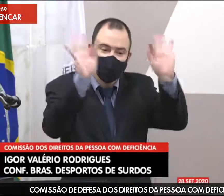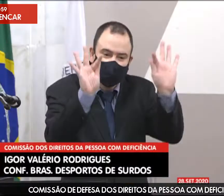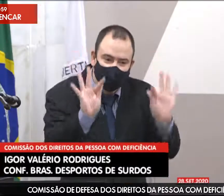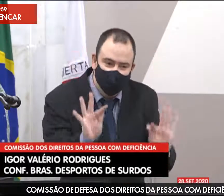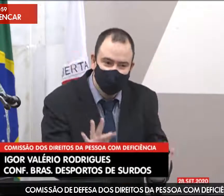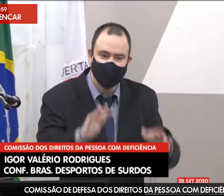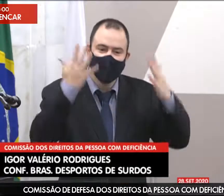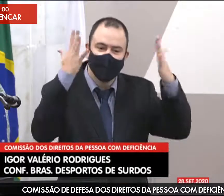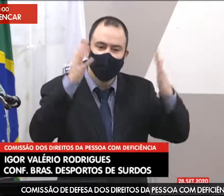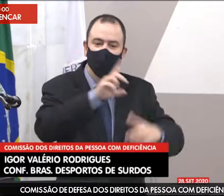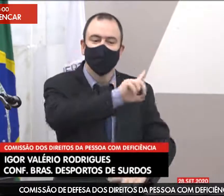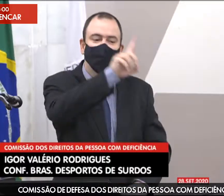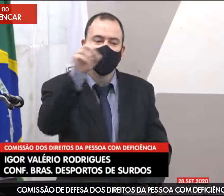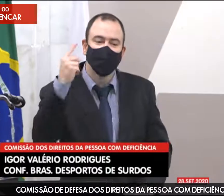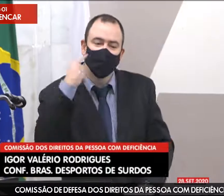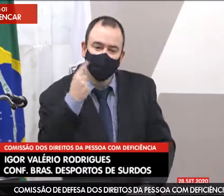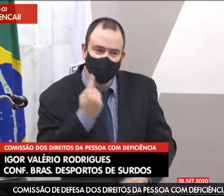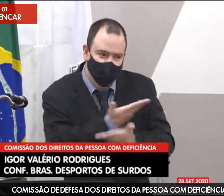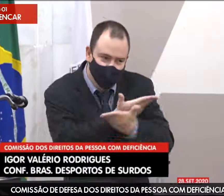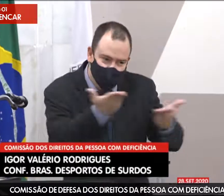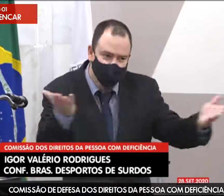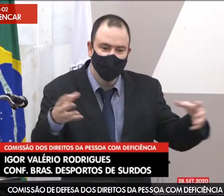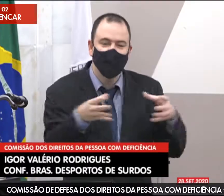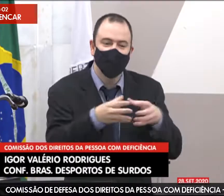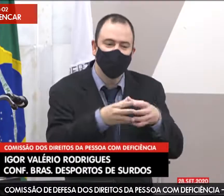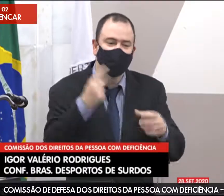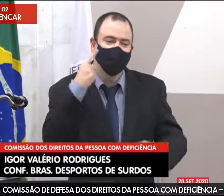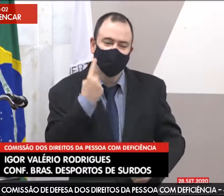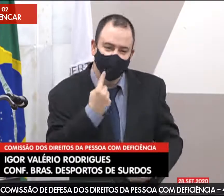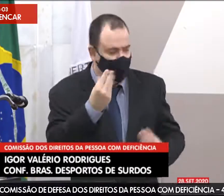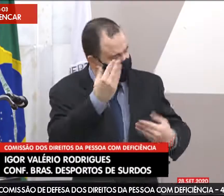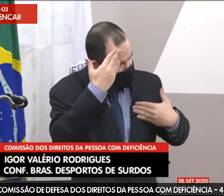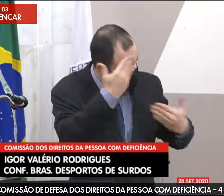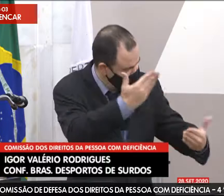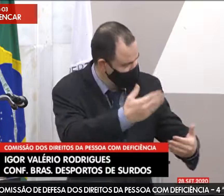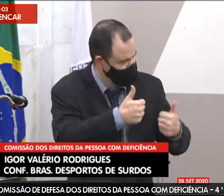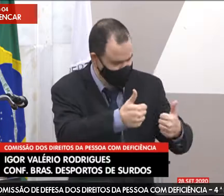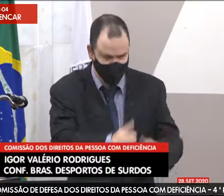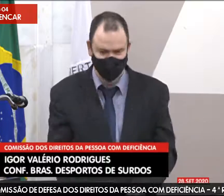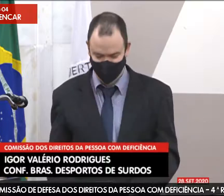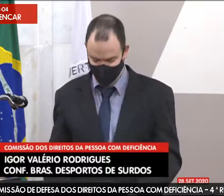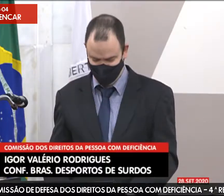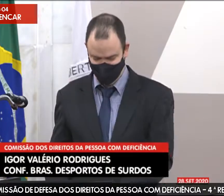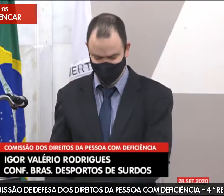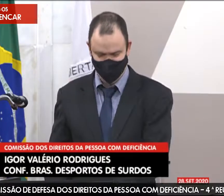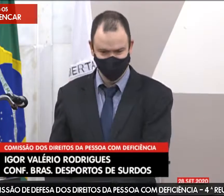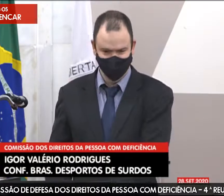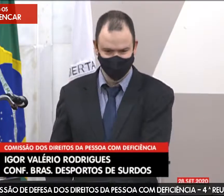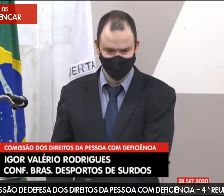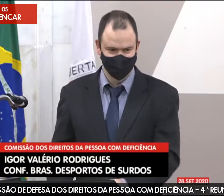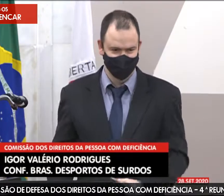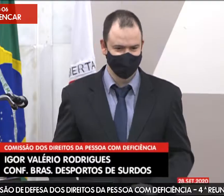Então, eu gostaria de felicitar todos os surdos pelo dia de vocês, a toda a comunidade. Muito obrigada.